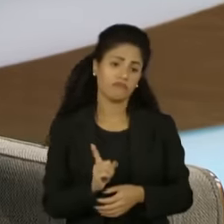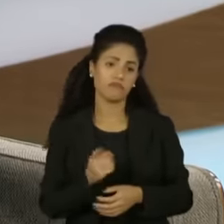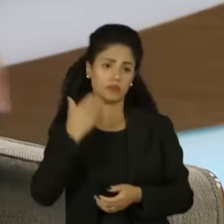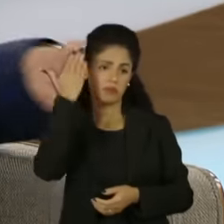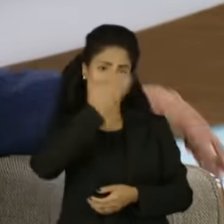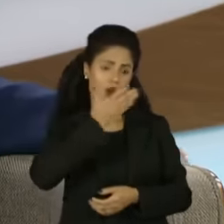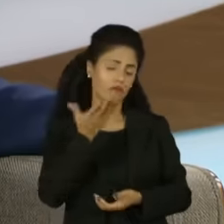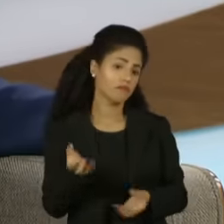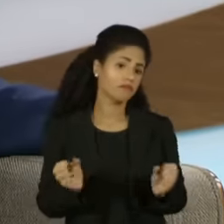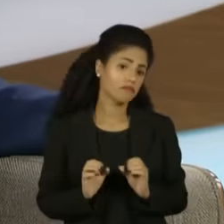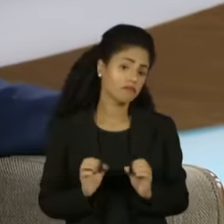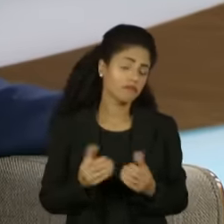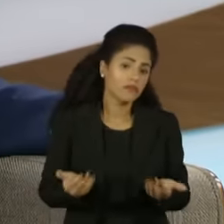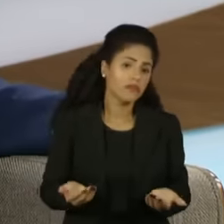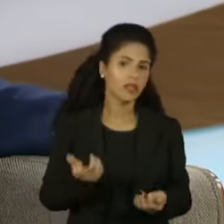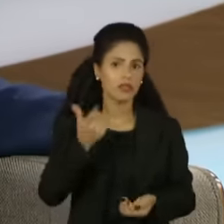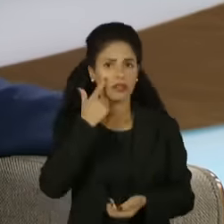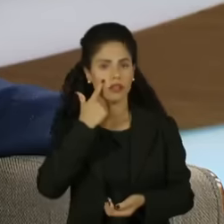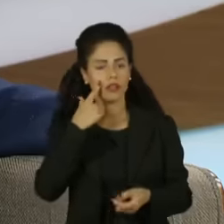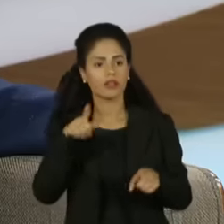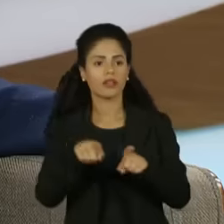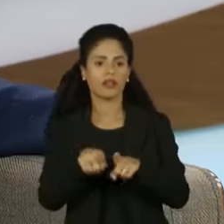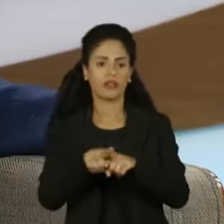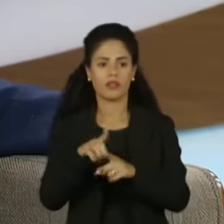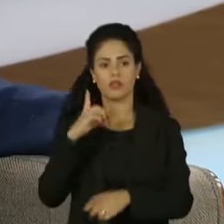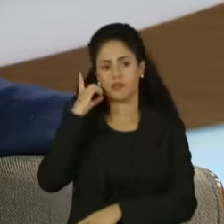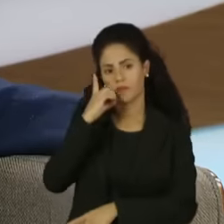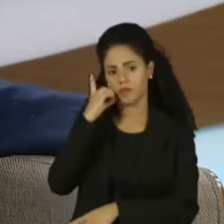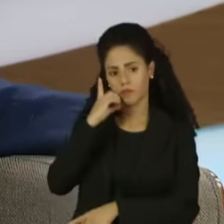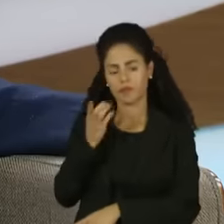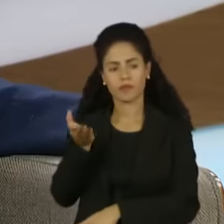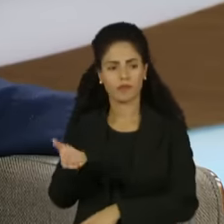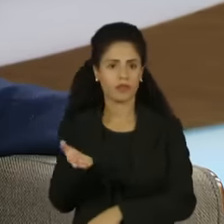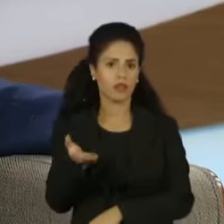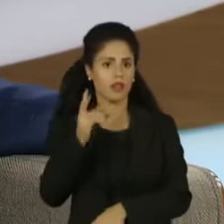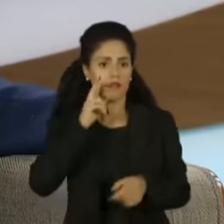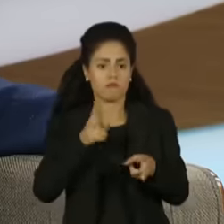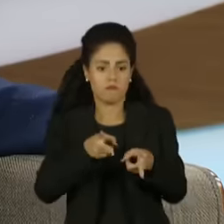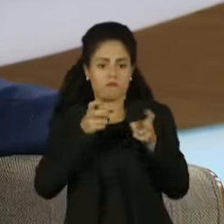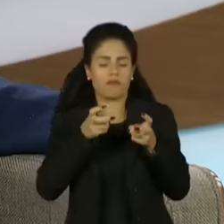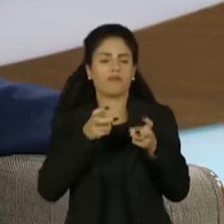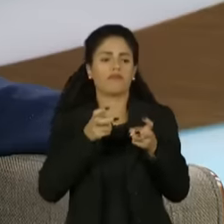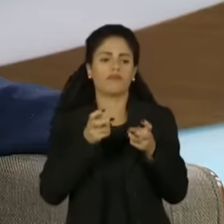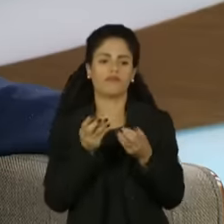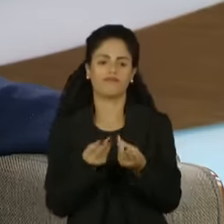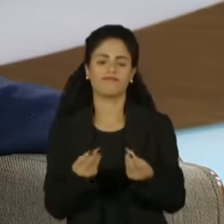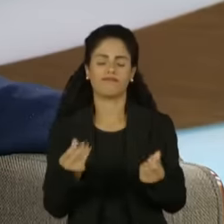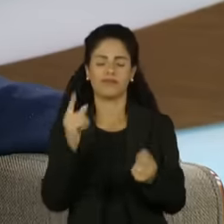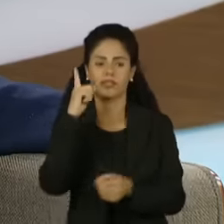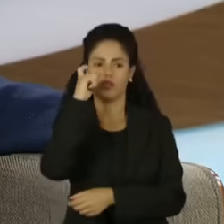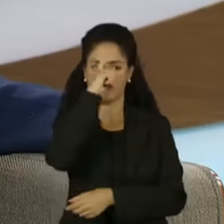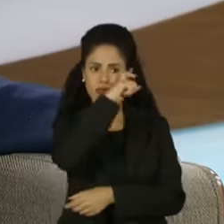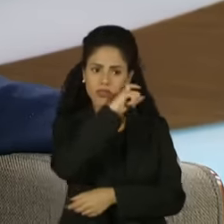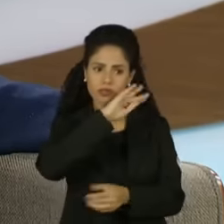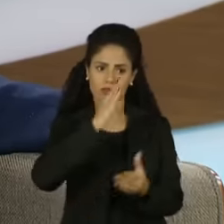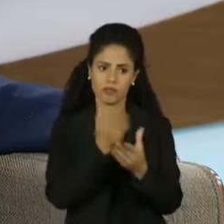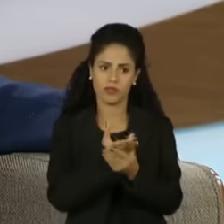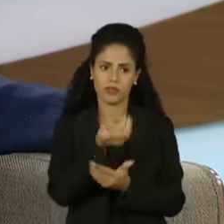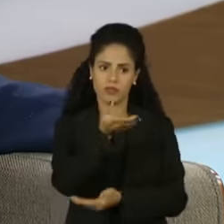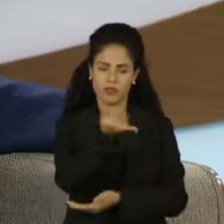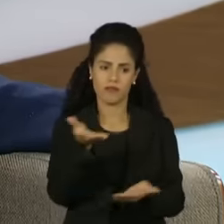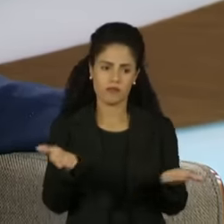agora, com o episódio do deputado Carlos Jordi, nós vemos que há uma fragilidade evidente nesse processo.